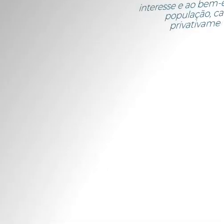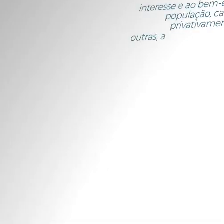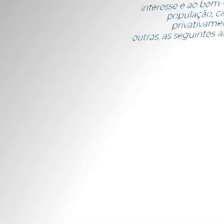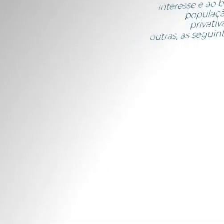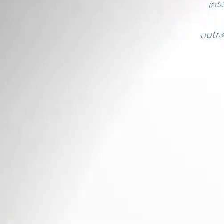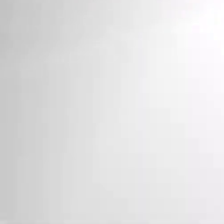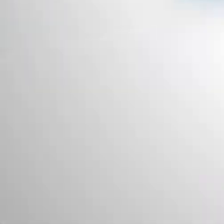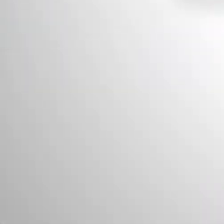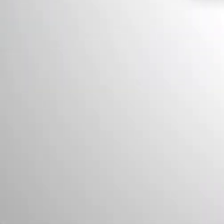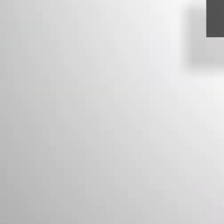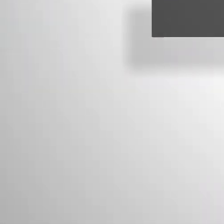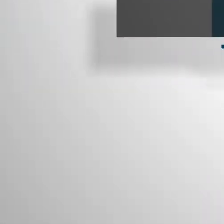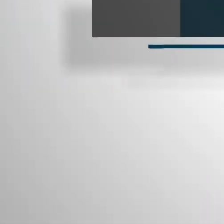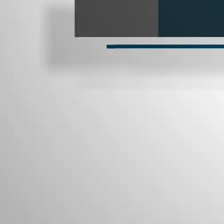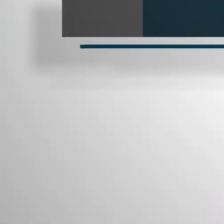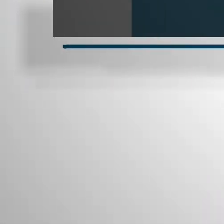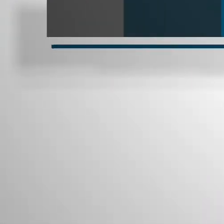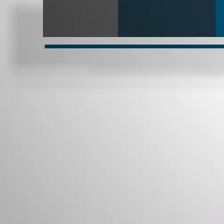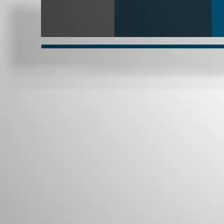Abertura